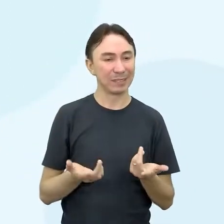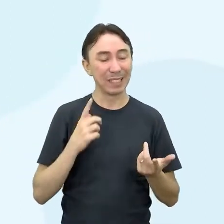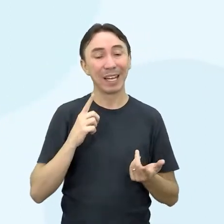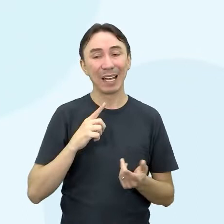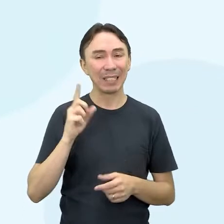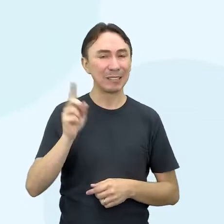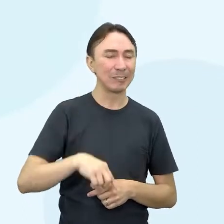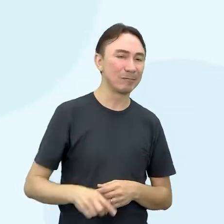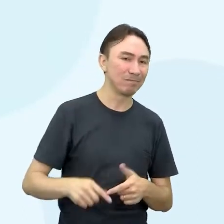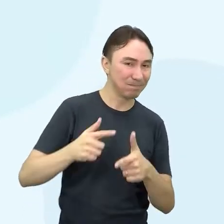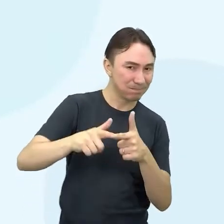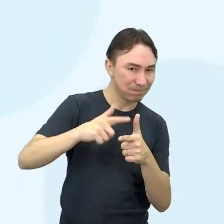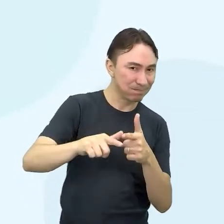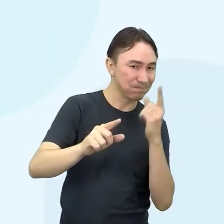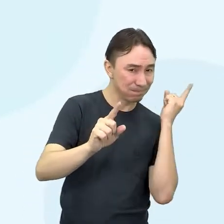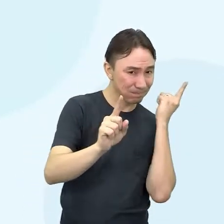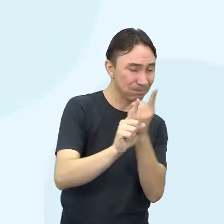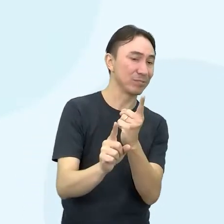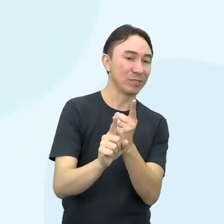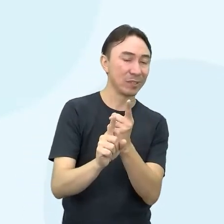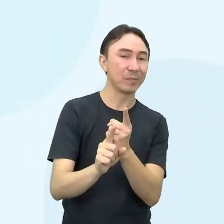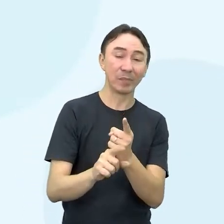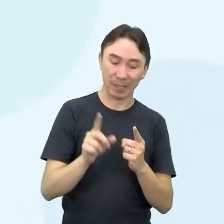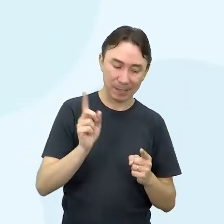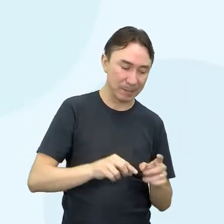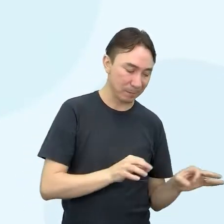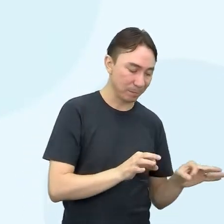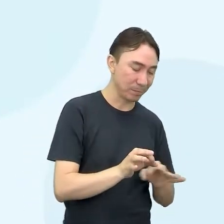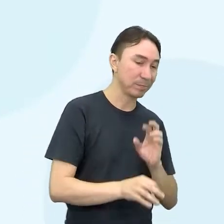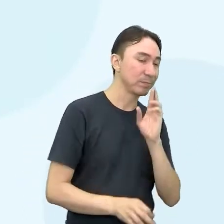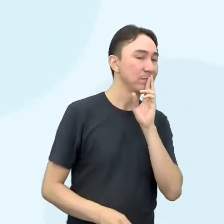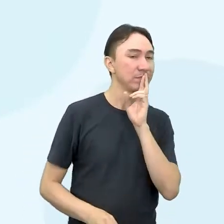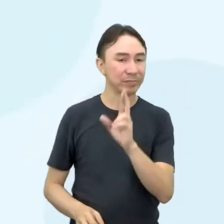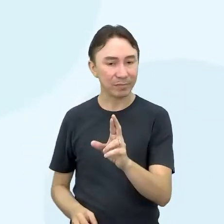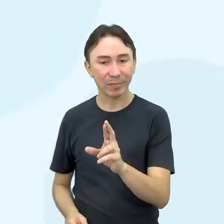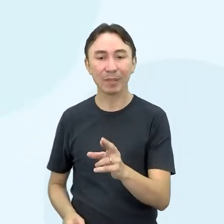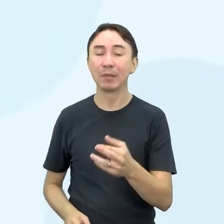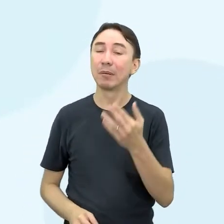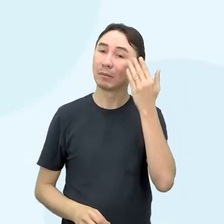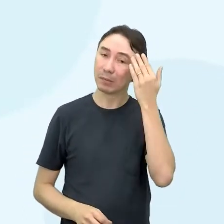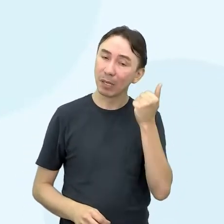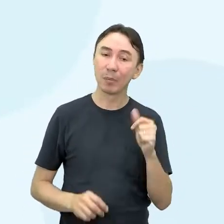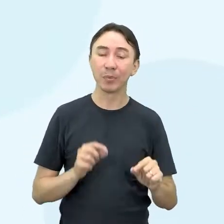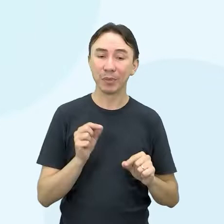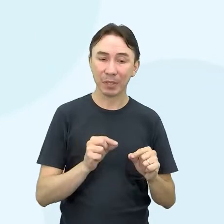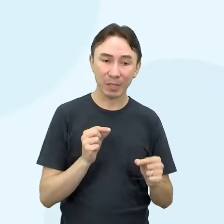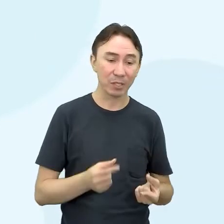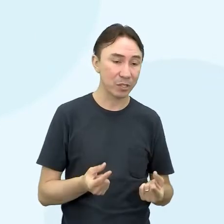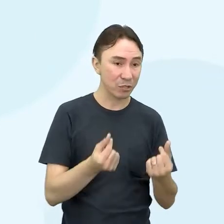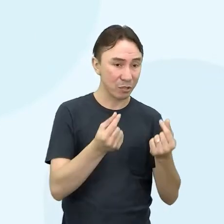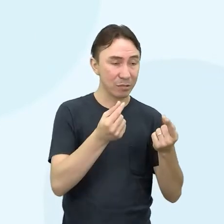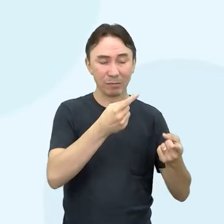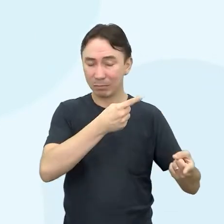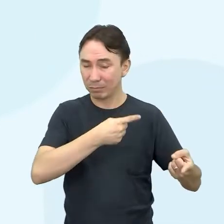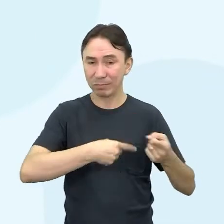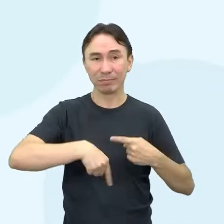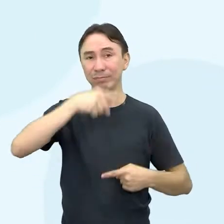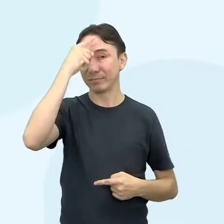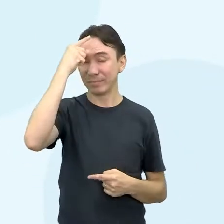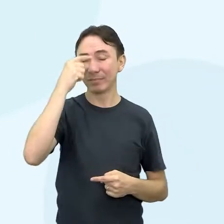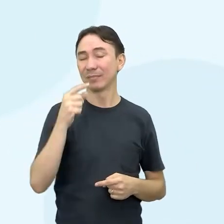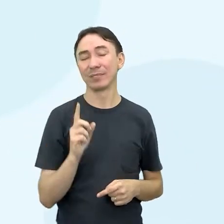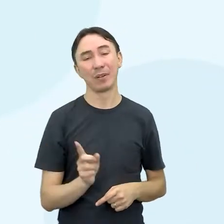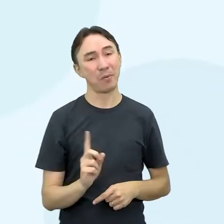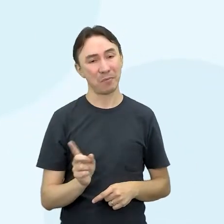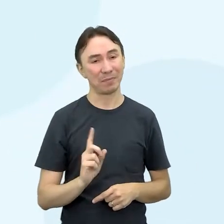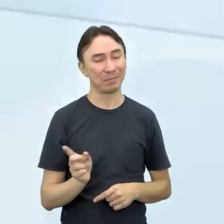social identificado, a gente já percebe que não vai gerar lucro. Na verdade, os lucros são diferentes, não é financeiro, né?